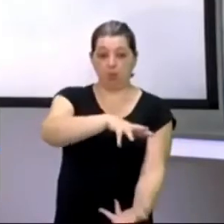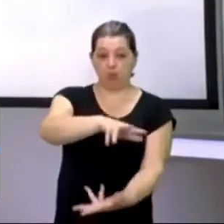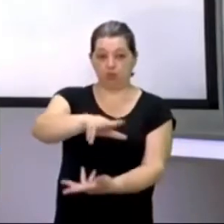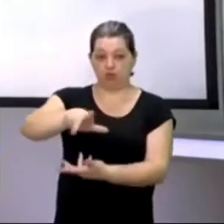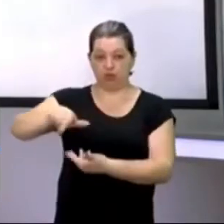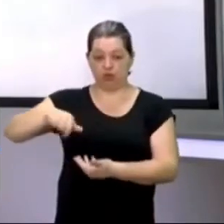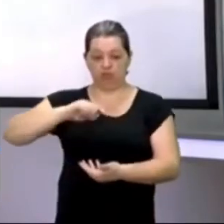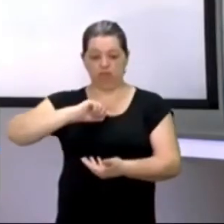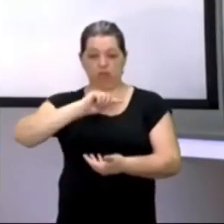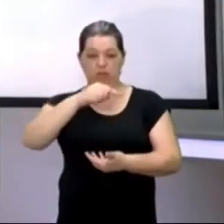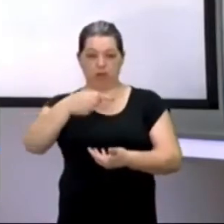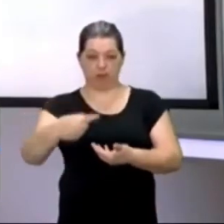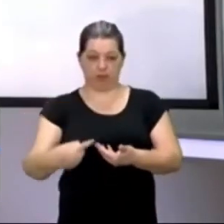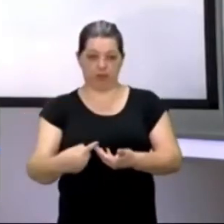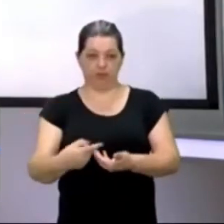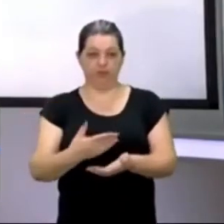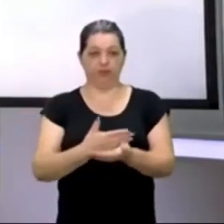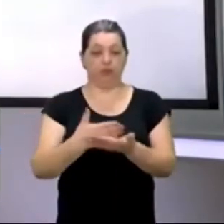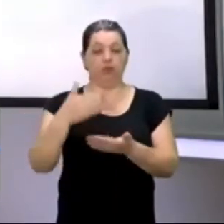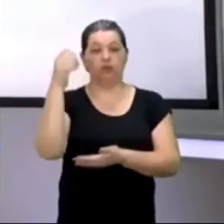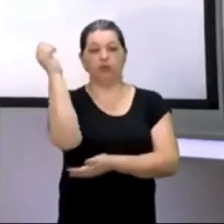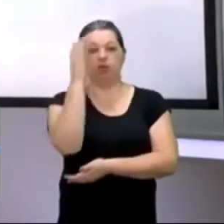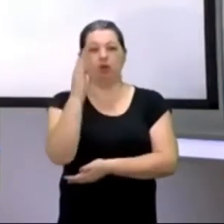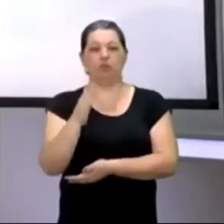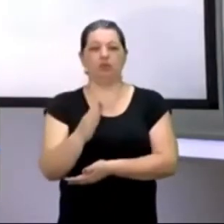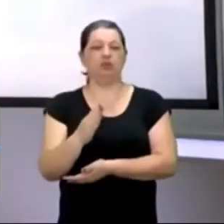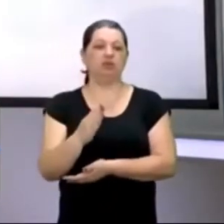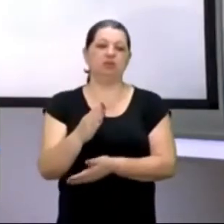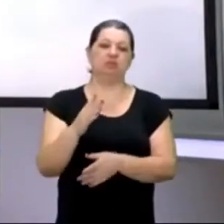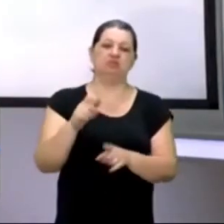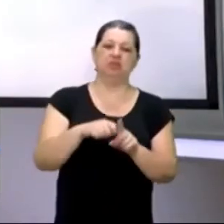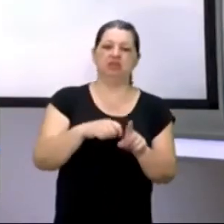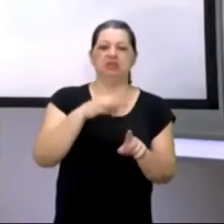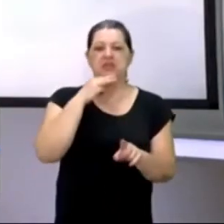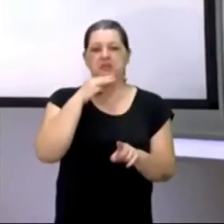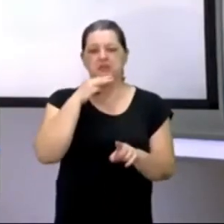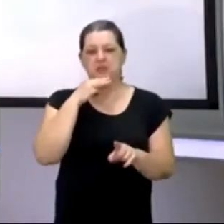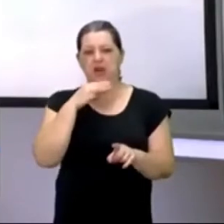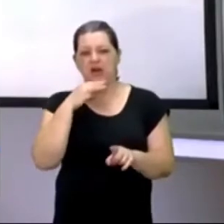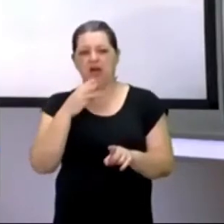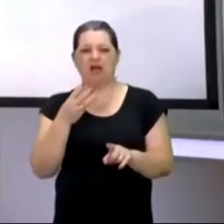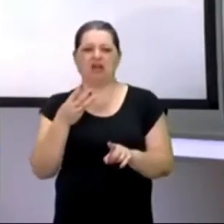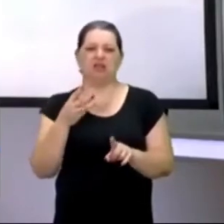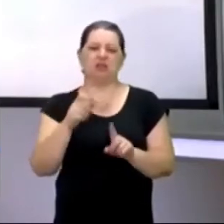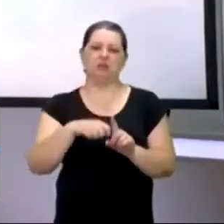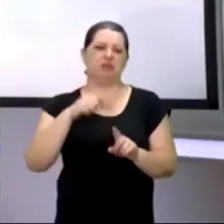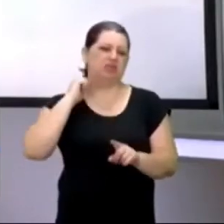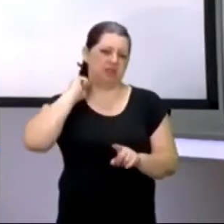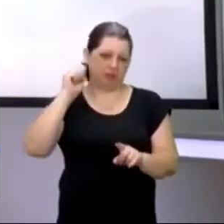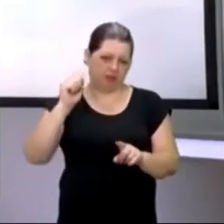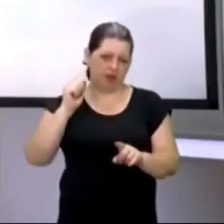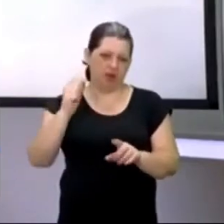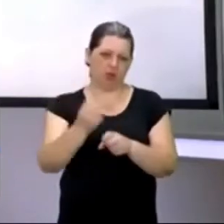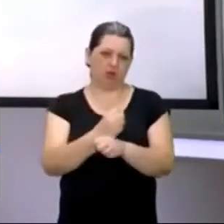iniciou no Brasil, março, abril de 2020, e eu estou aqui gravando essa aula com vocês,